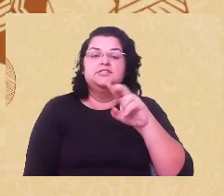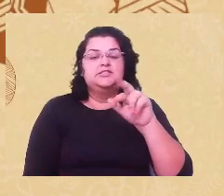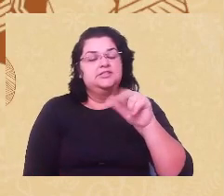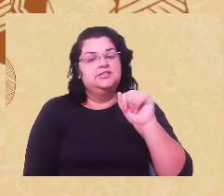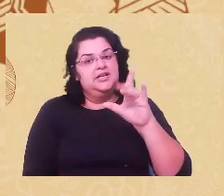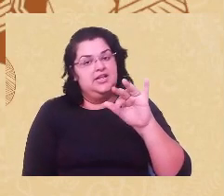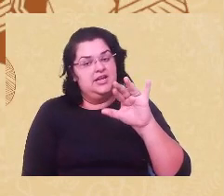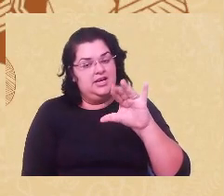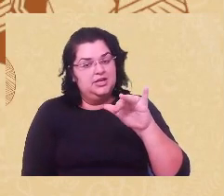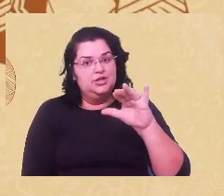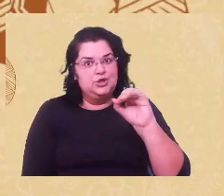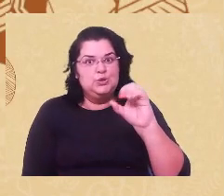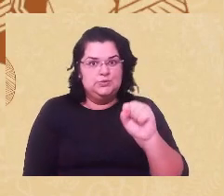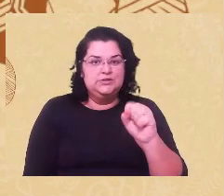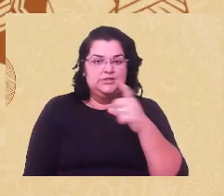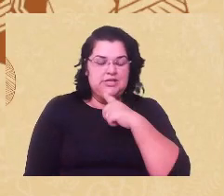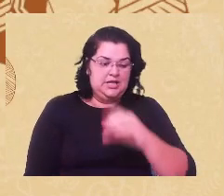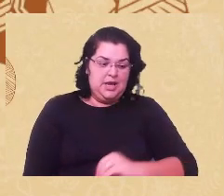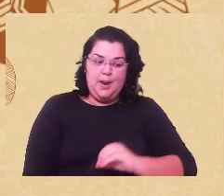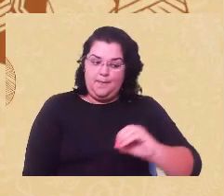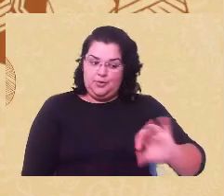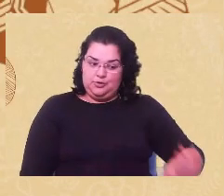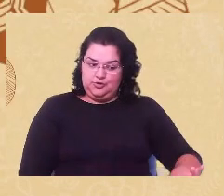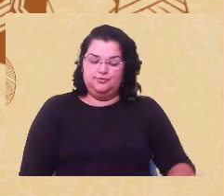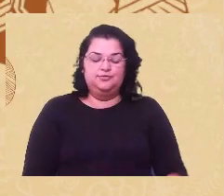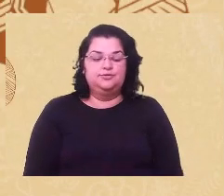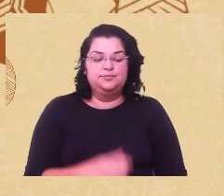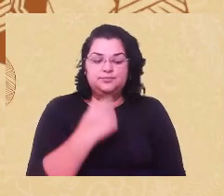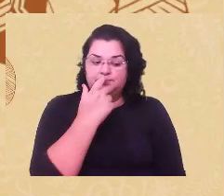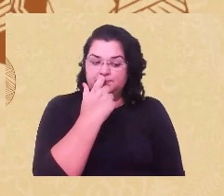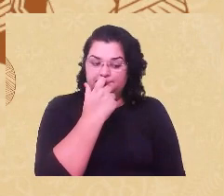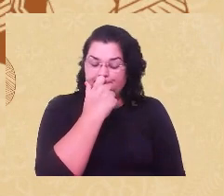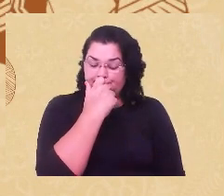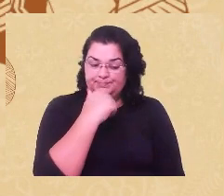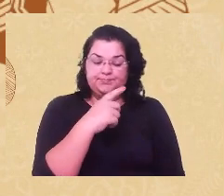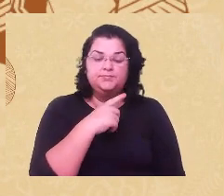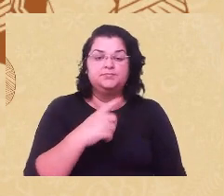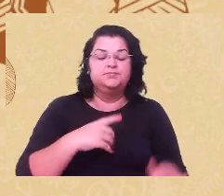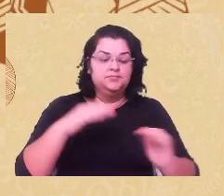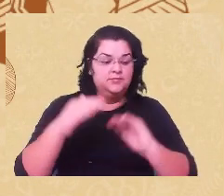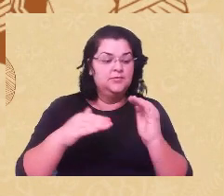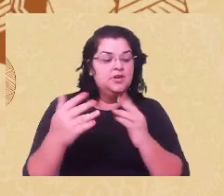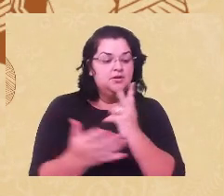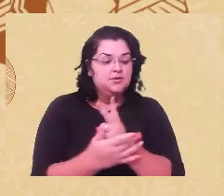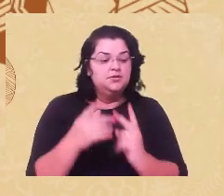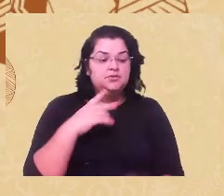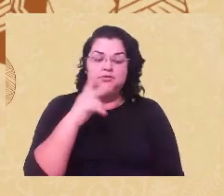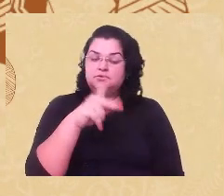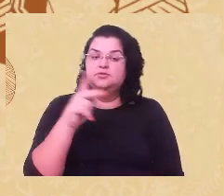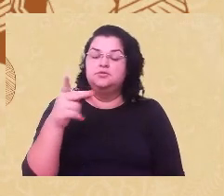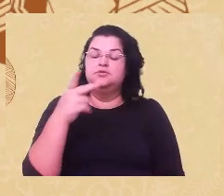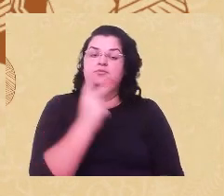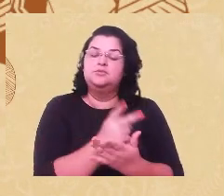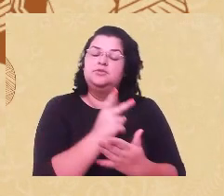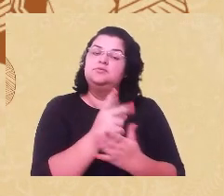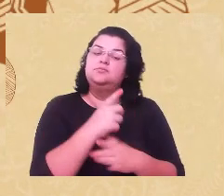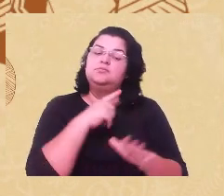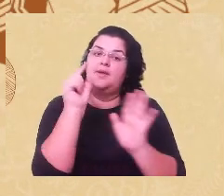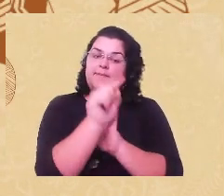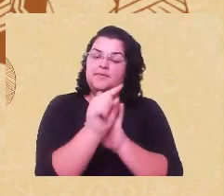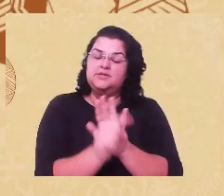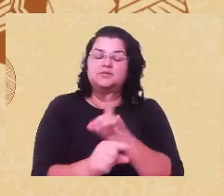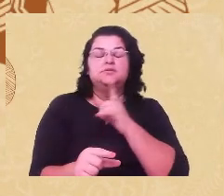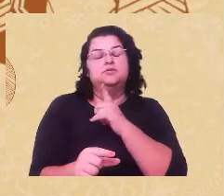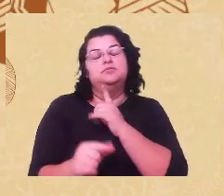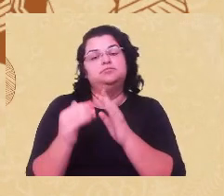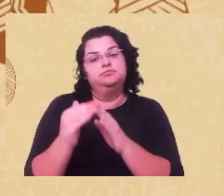itinerários abortivos, desculpem, e desde então, desde que me tornei professora, venho também fazendo pesquisas sobre violência estética,